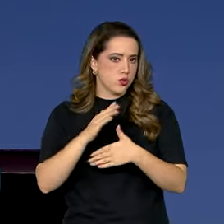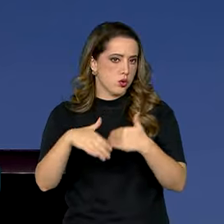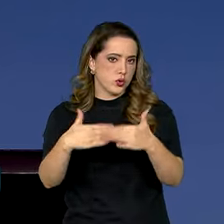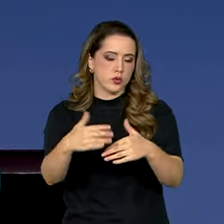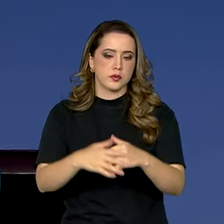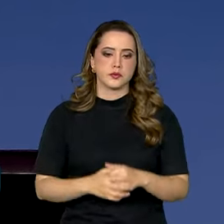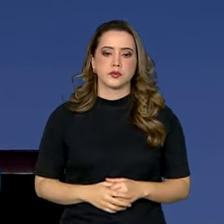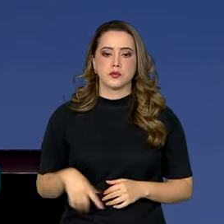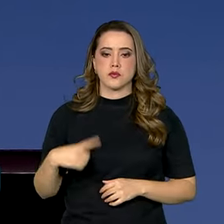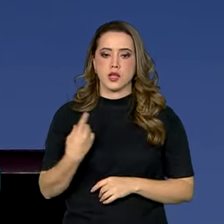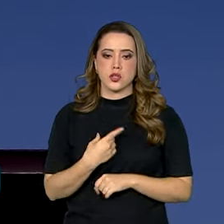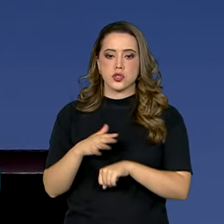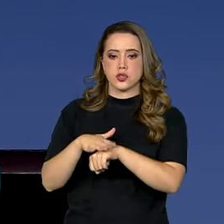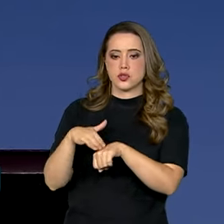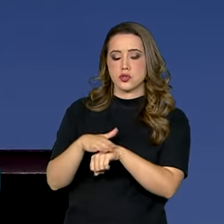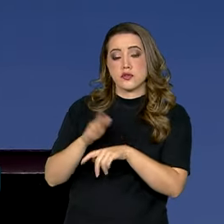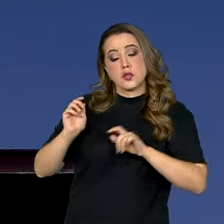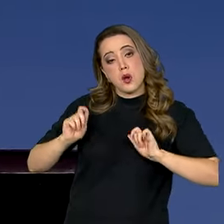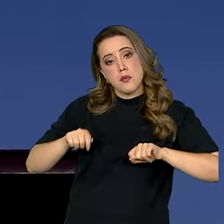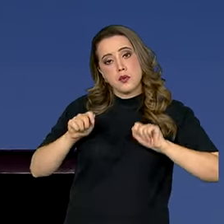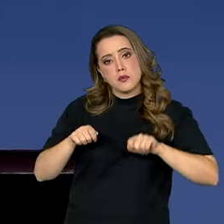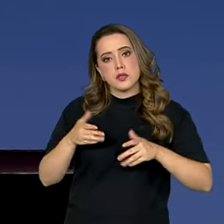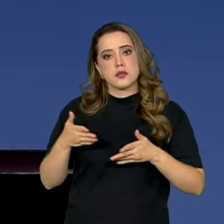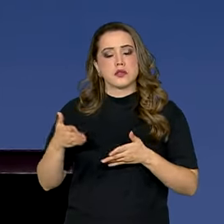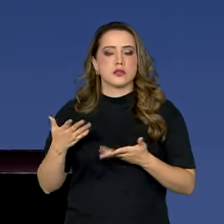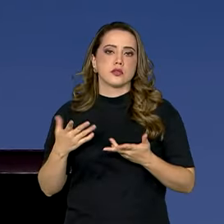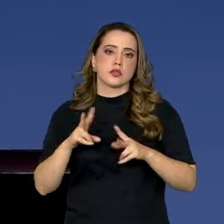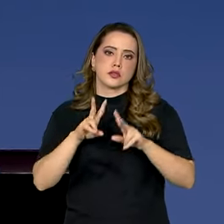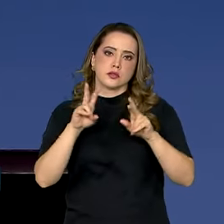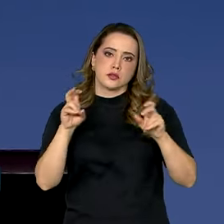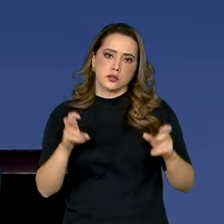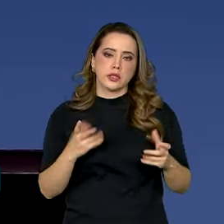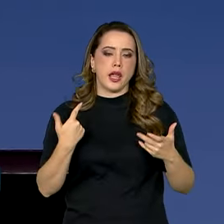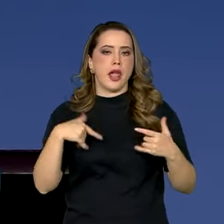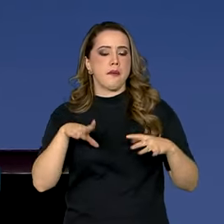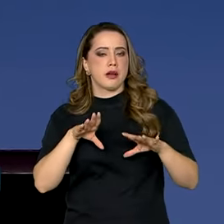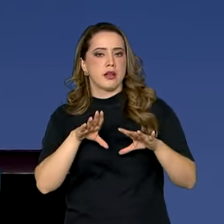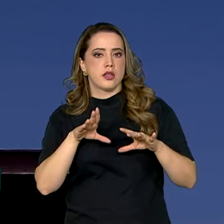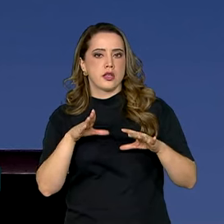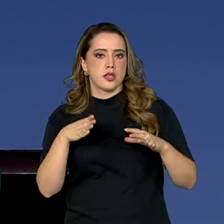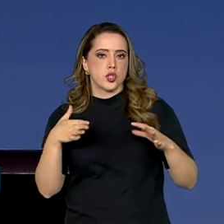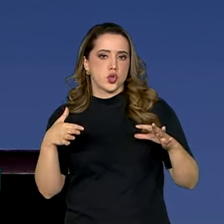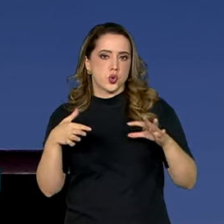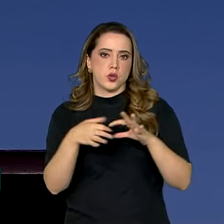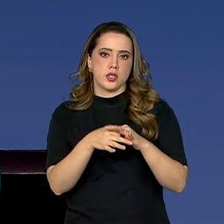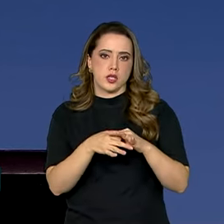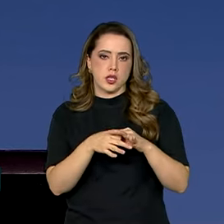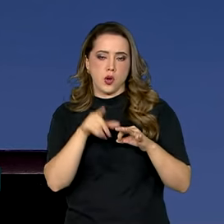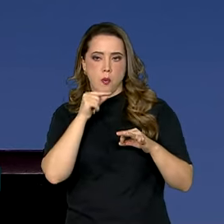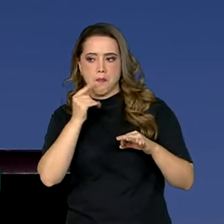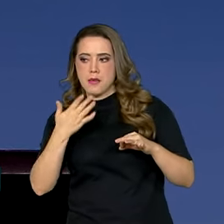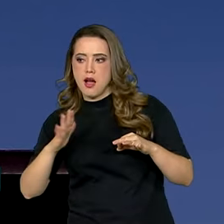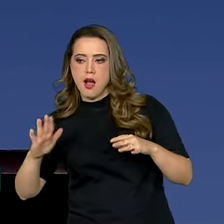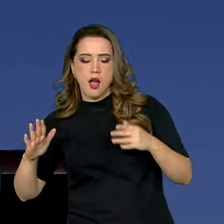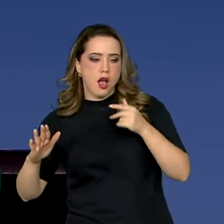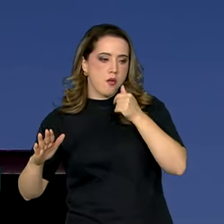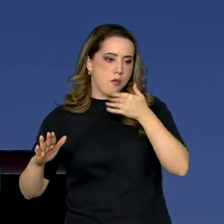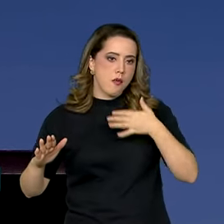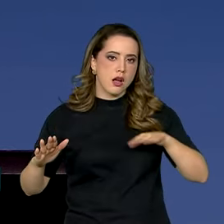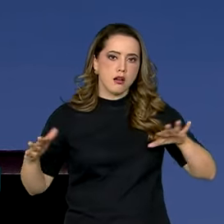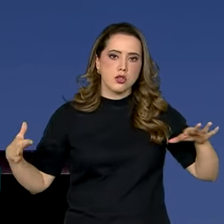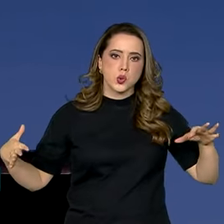exemplo, sobre a possibilidade dos corredores bioceânicos, falamos das negociações